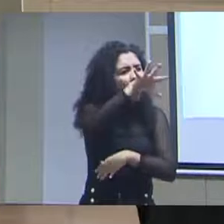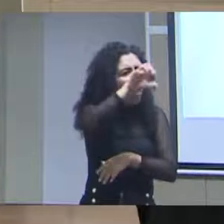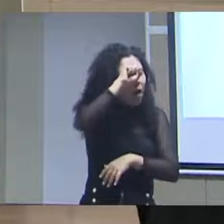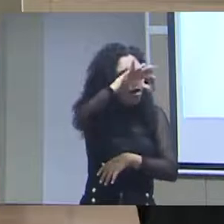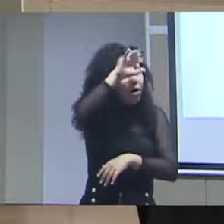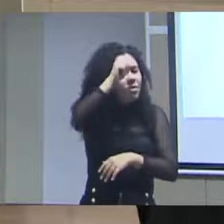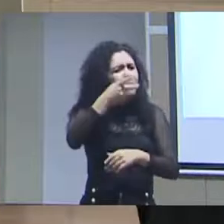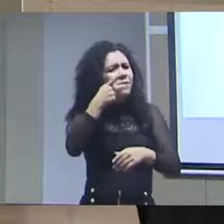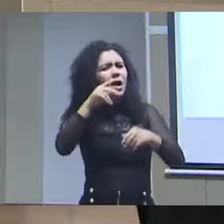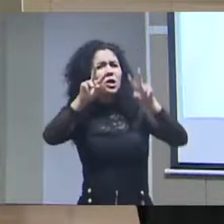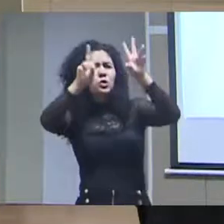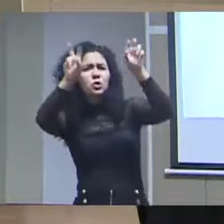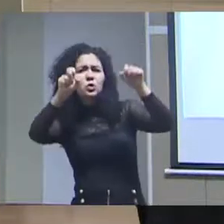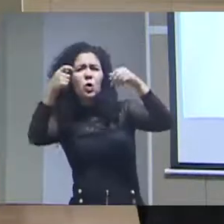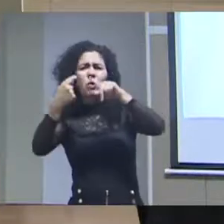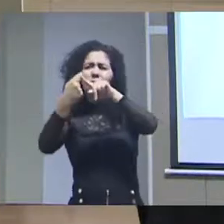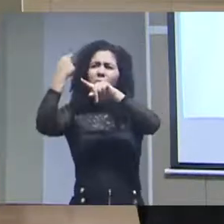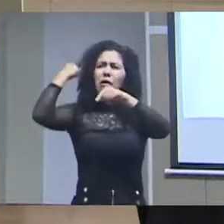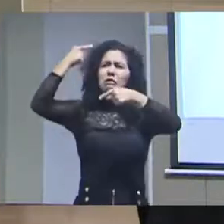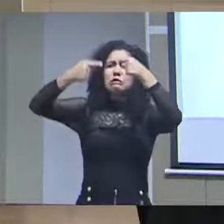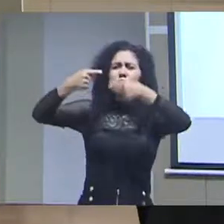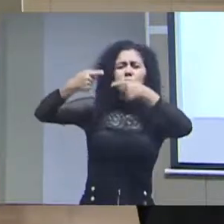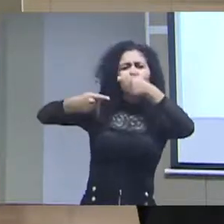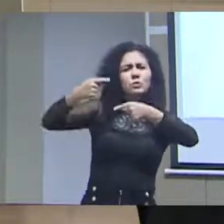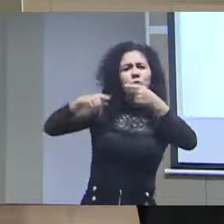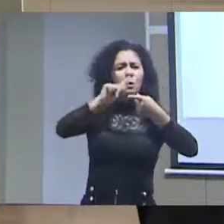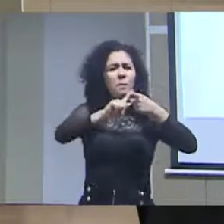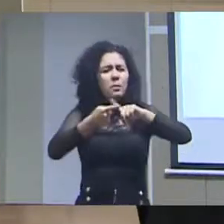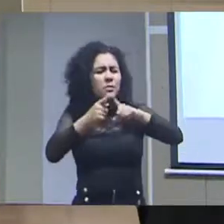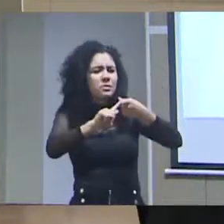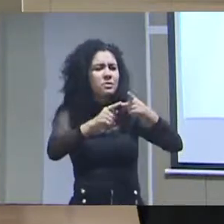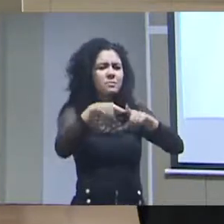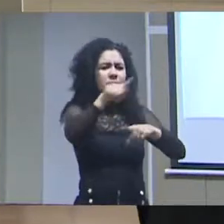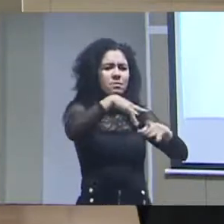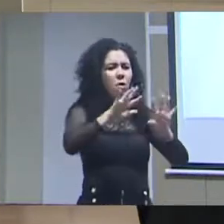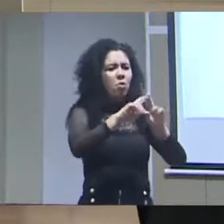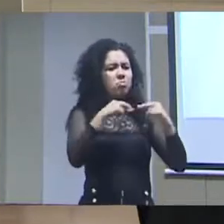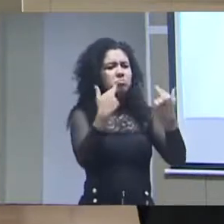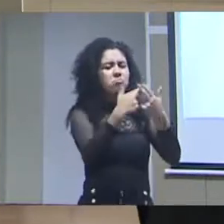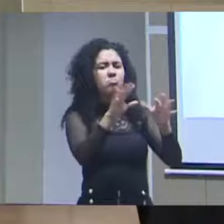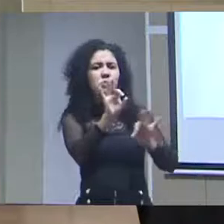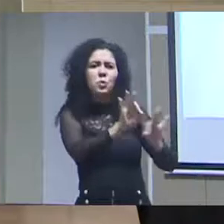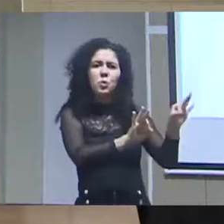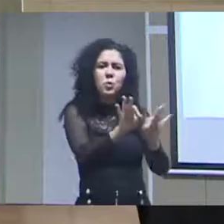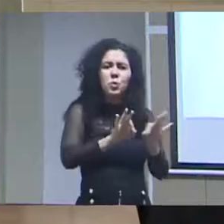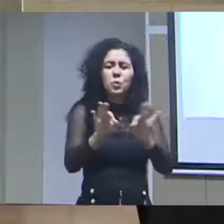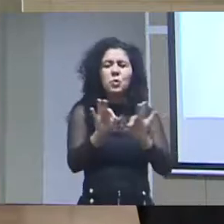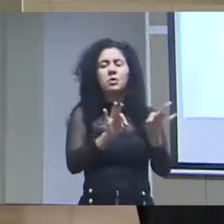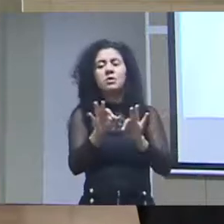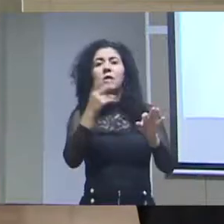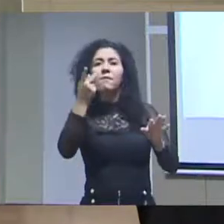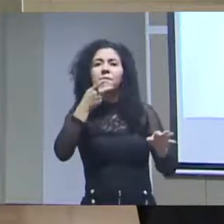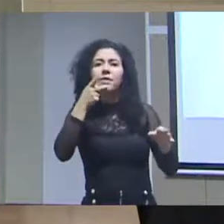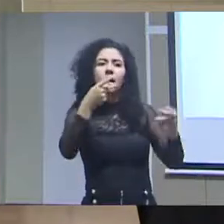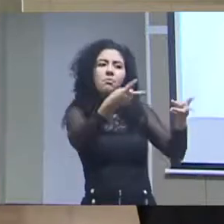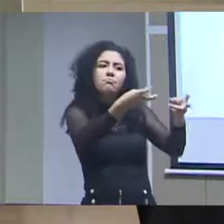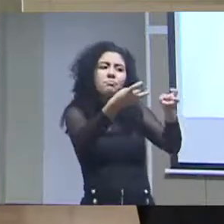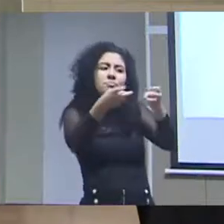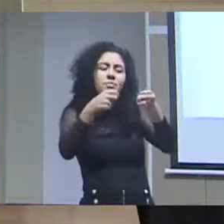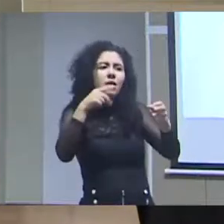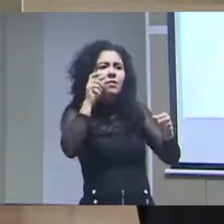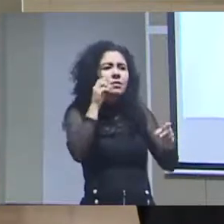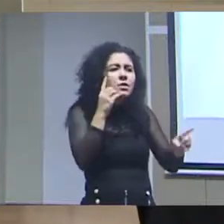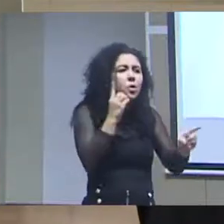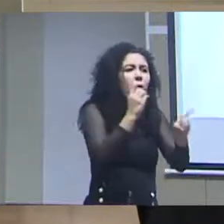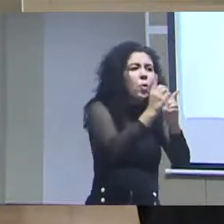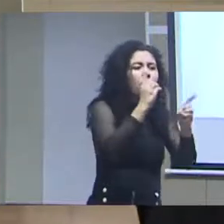época da ditadura, então elas brigam para que os dados sejam abertos, para que elas se reúnam em comissões, em organizações que explorem esses dados, para